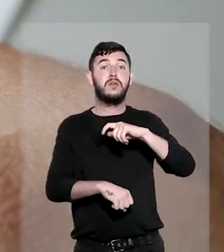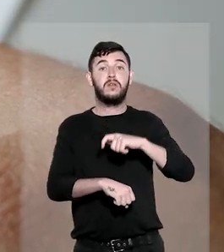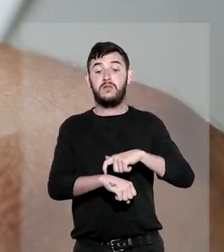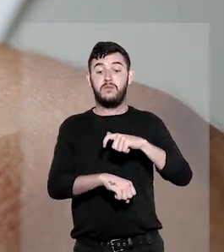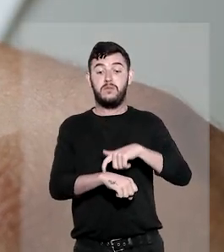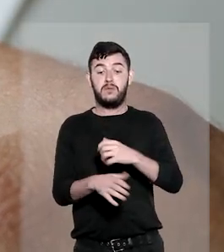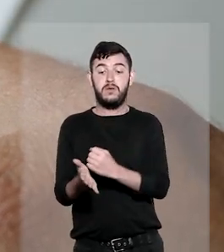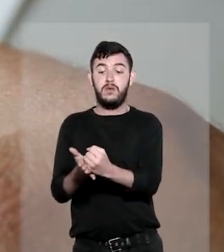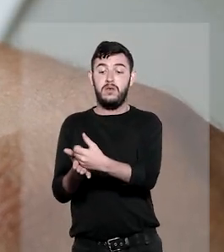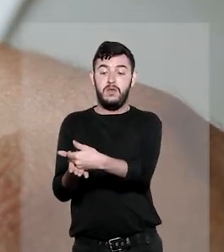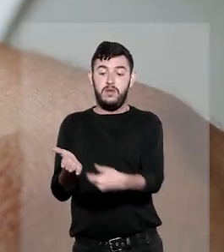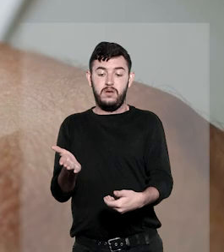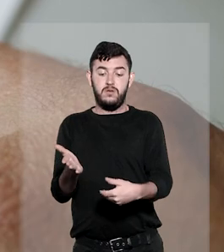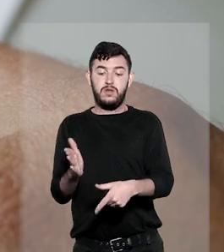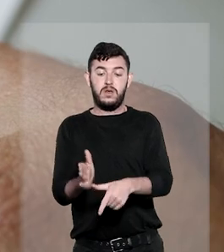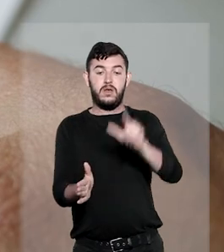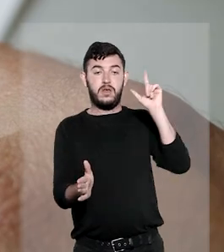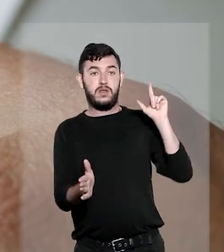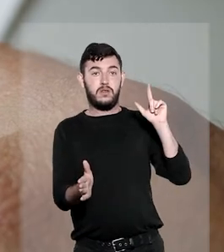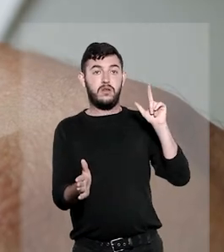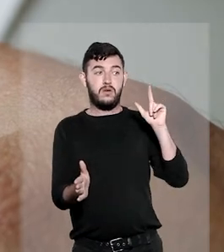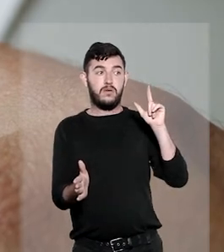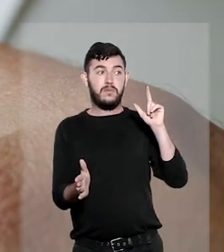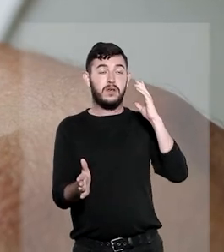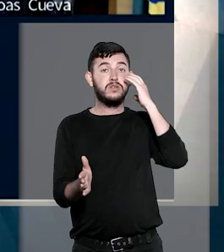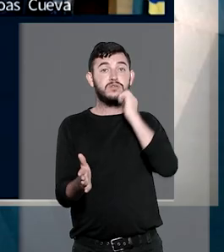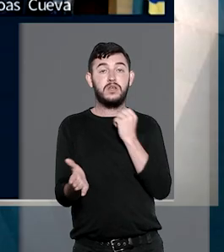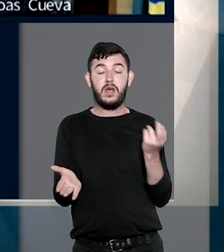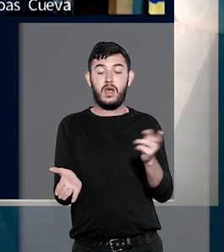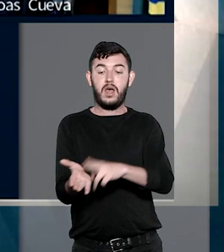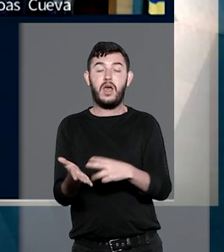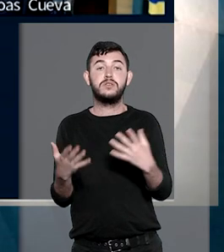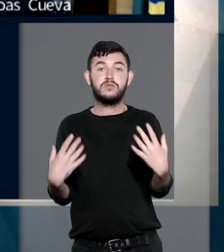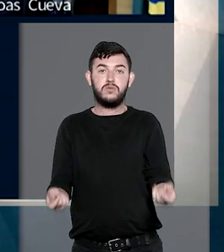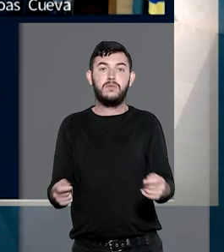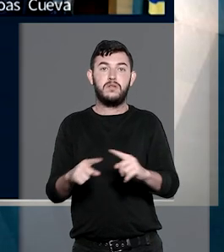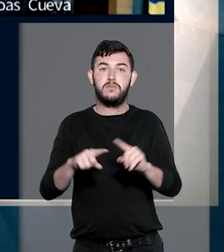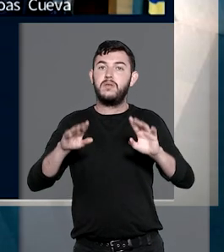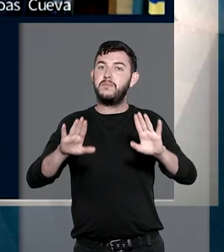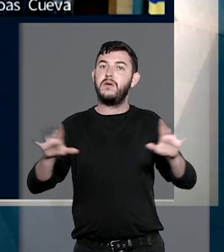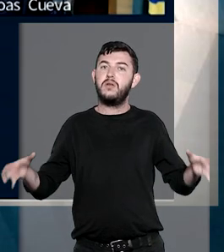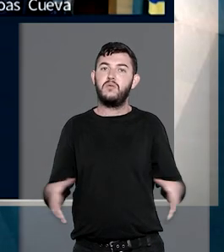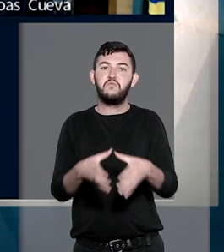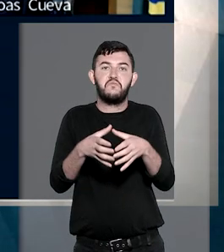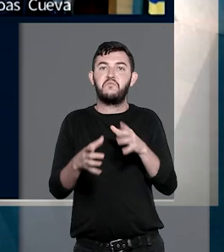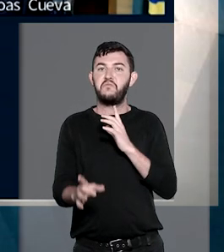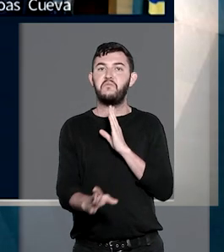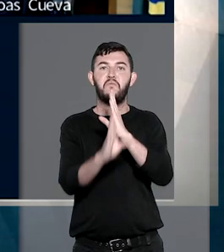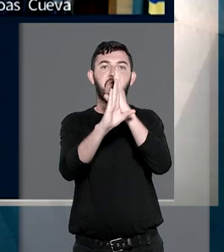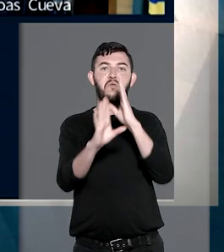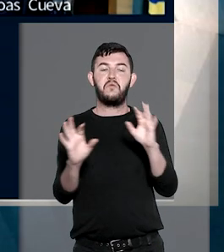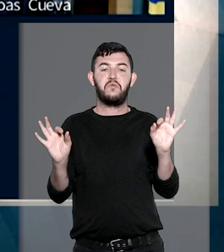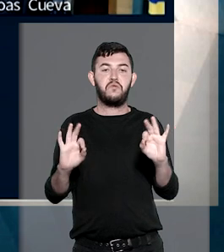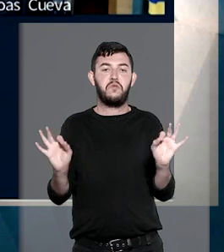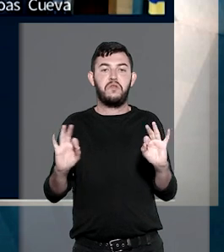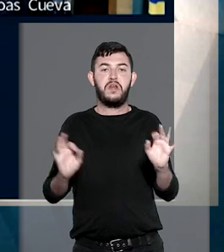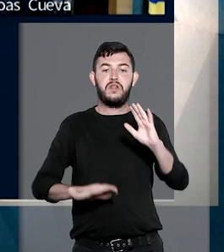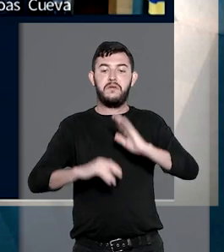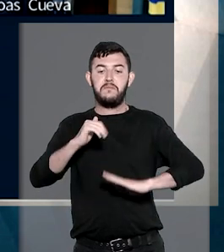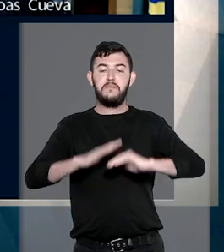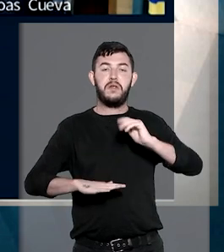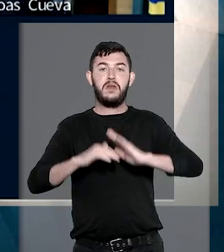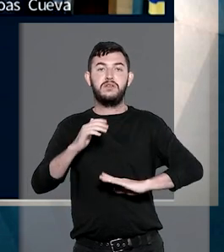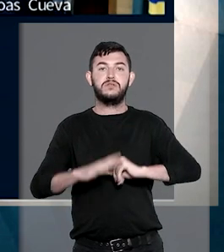curso de contratos anteriormente assumidos. A turma também não identificou indícios de prática de